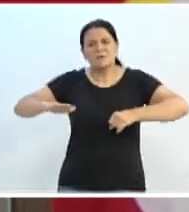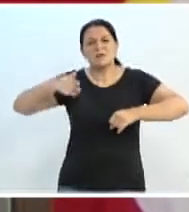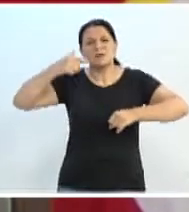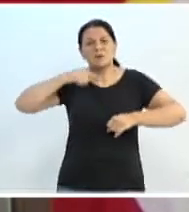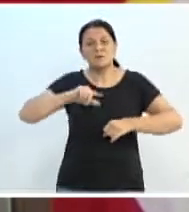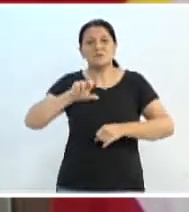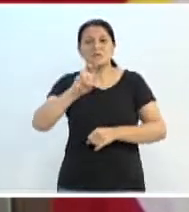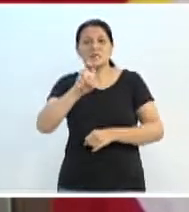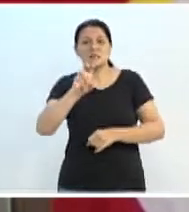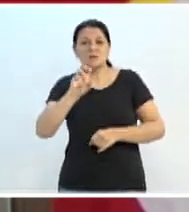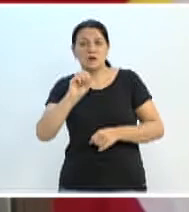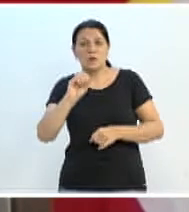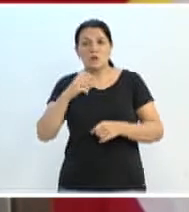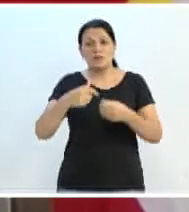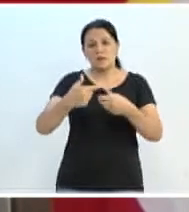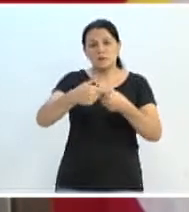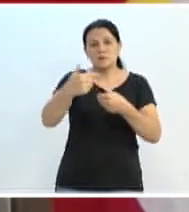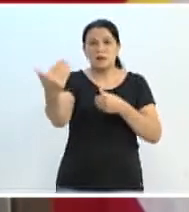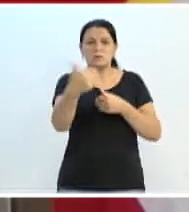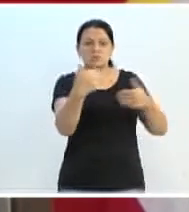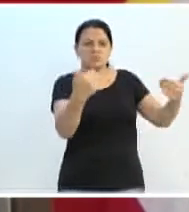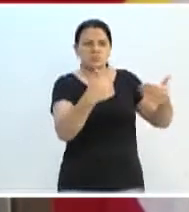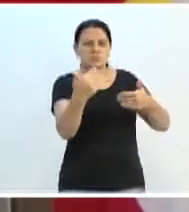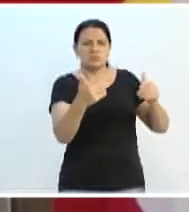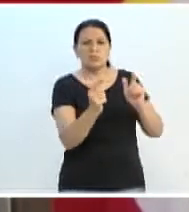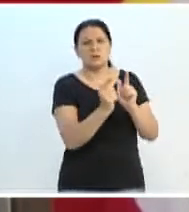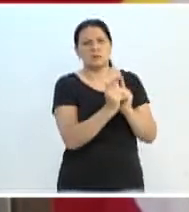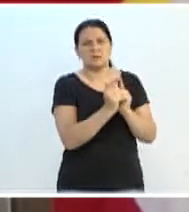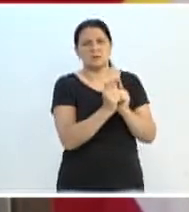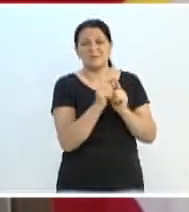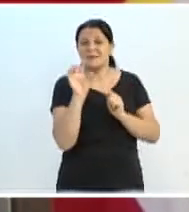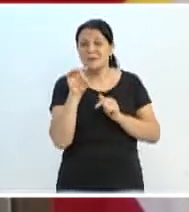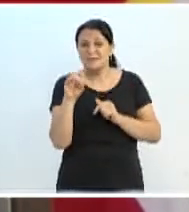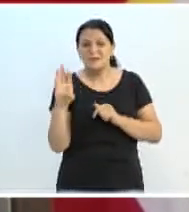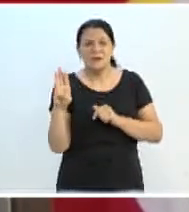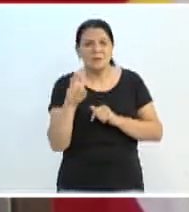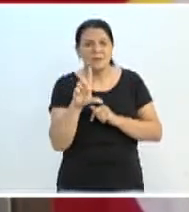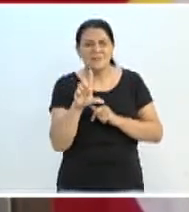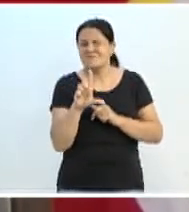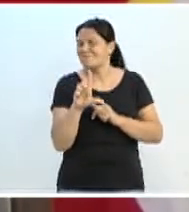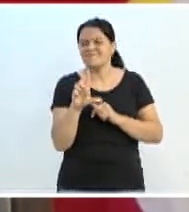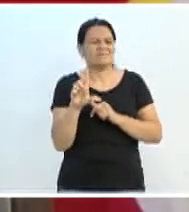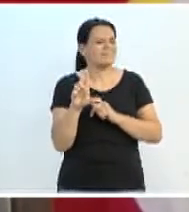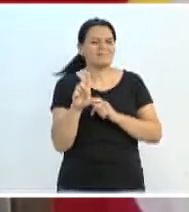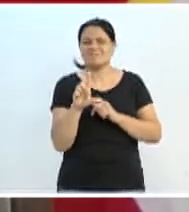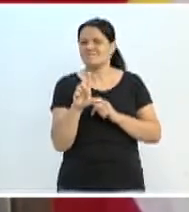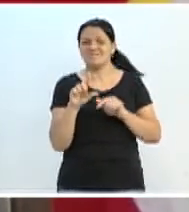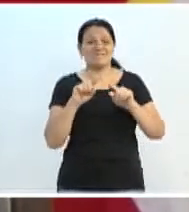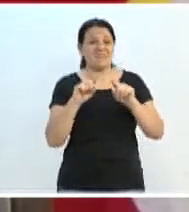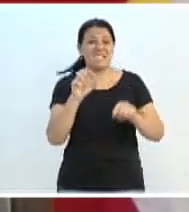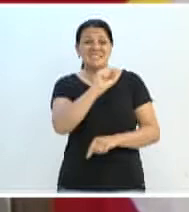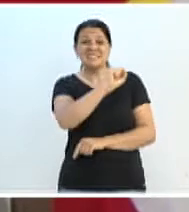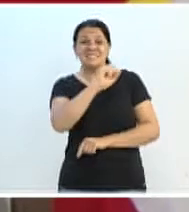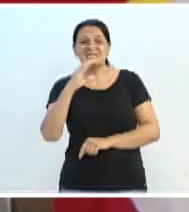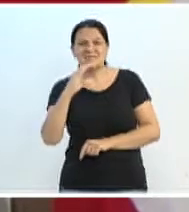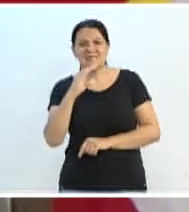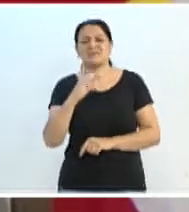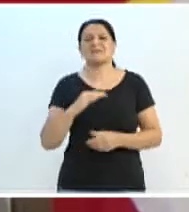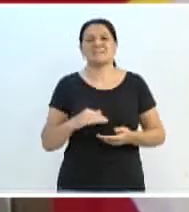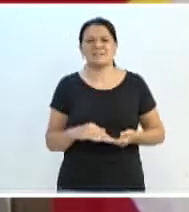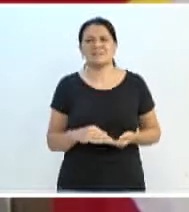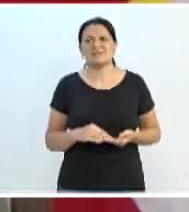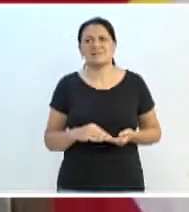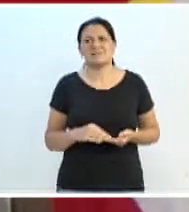cidades da região. Então, essa não é uma luta só de Blumenau, precisa ser uma luta do Vale do Itajaí. E eu